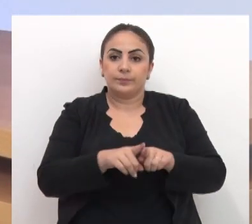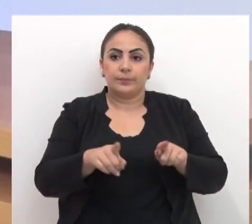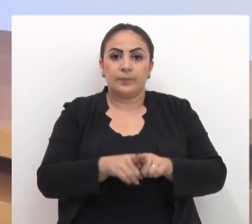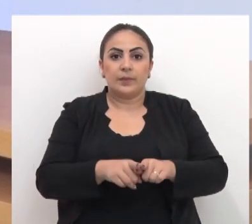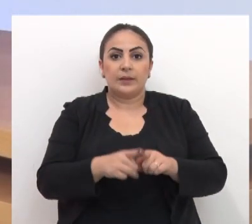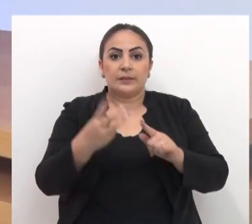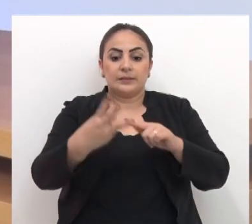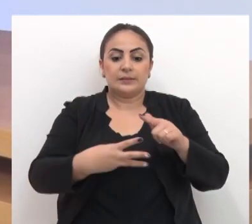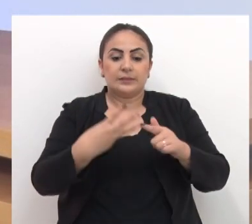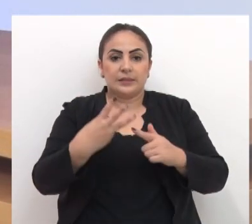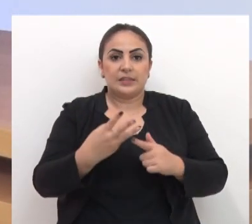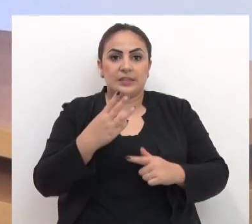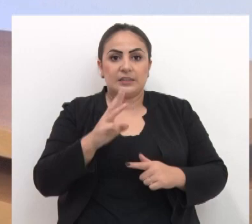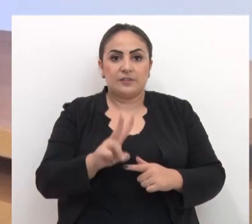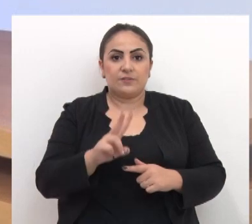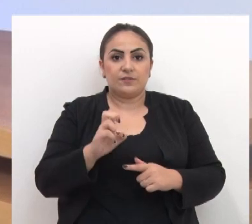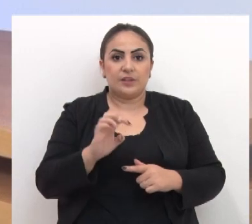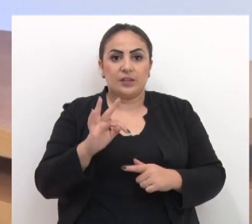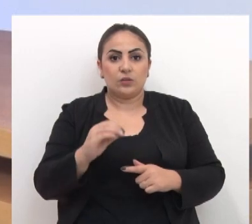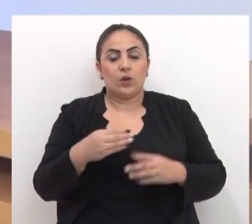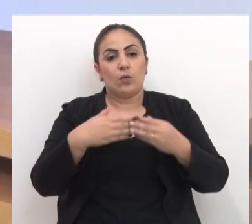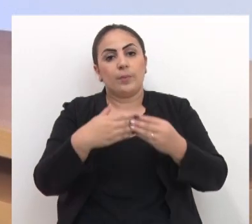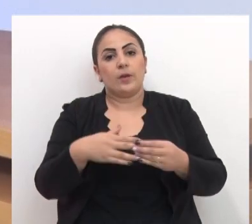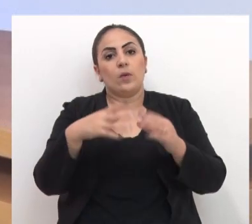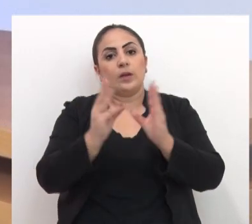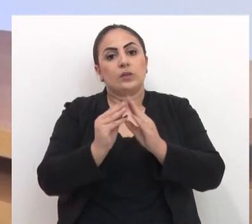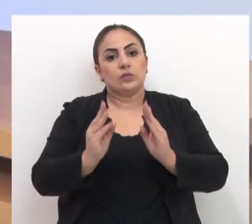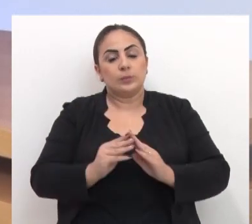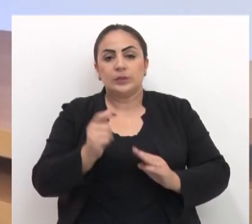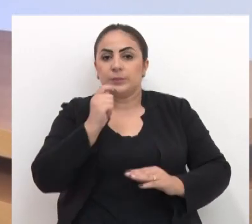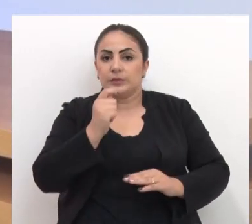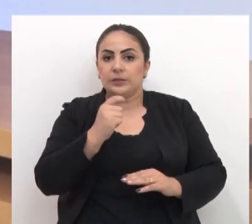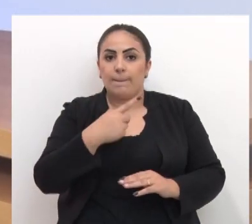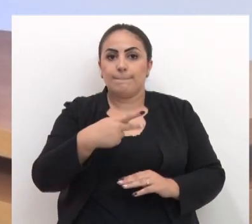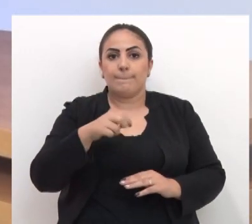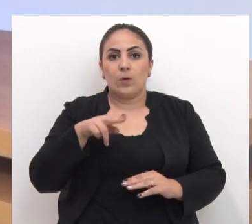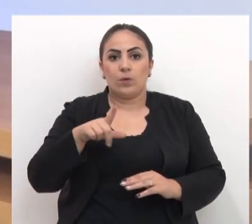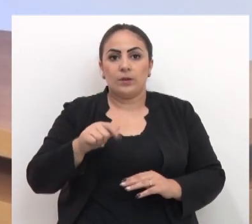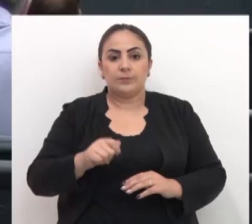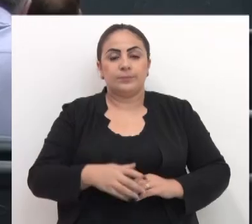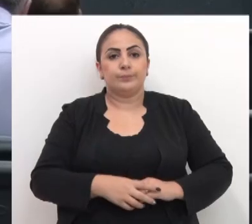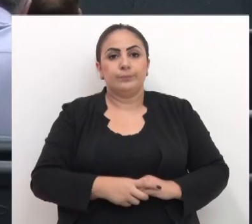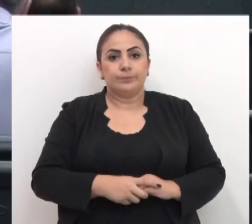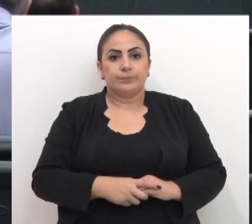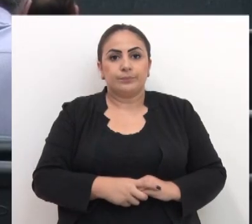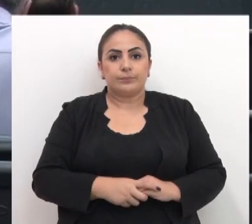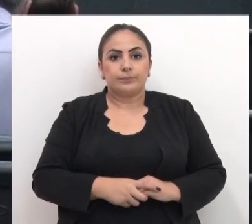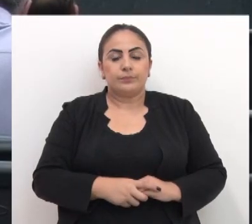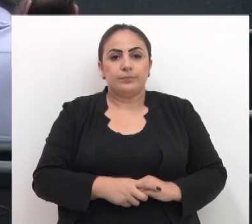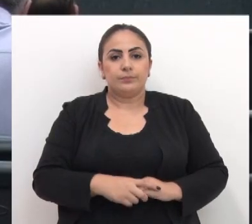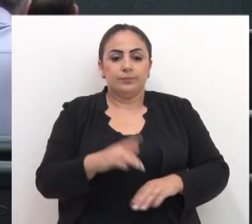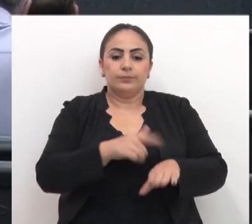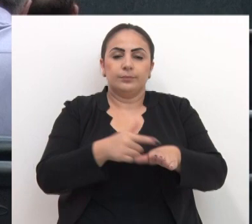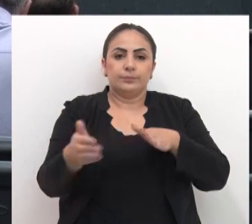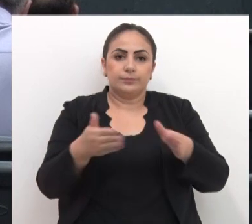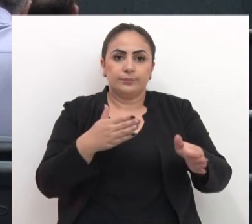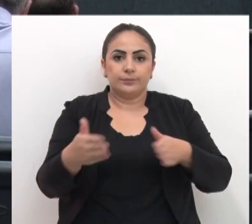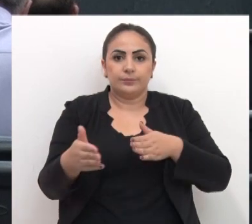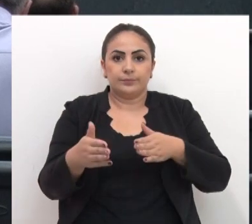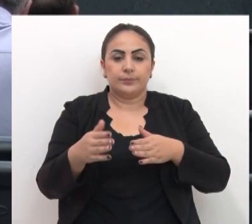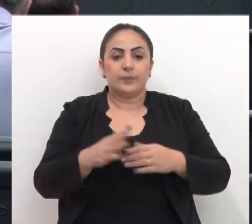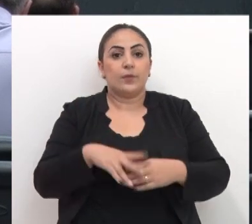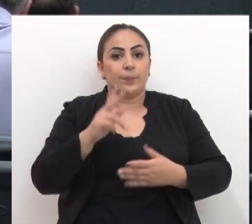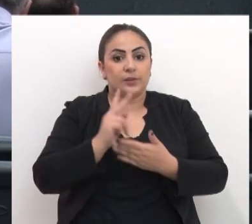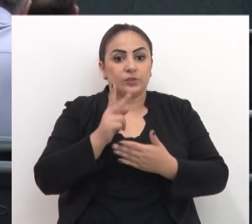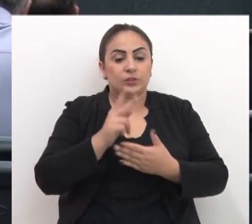incluindo três vetos. Acompanhe o resumo na reportagem de Paula Petrini. Durante a ordem do dia, foram